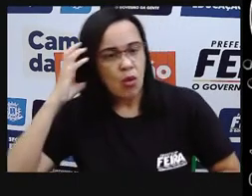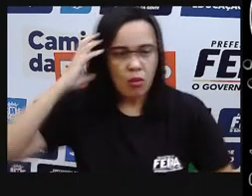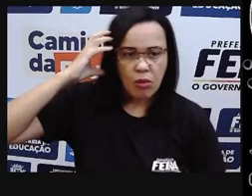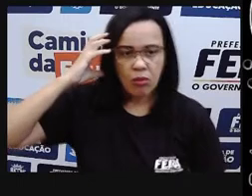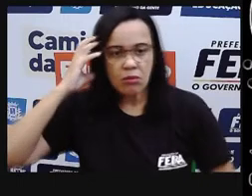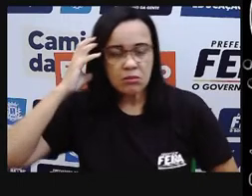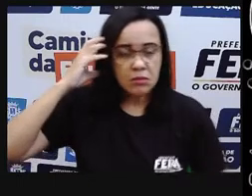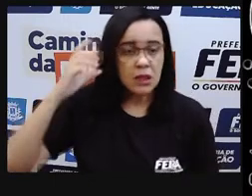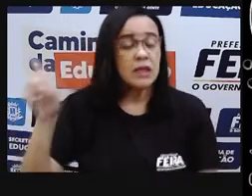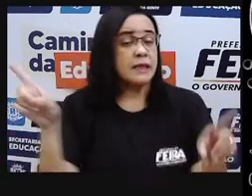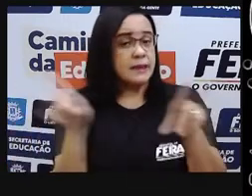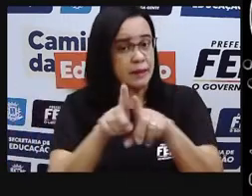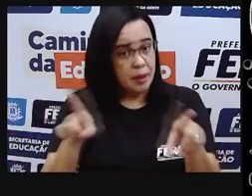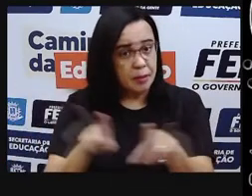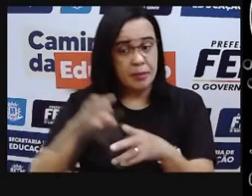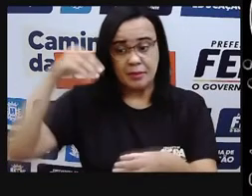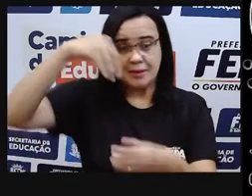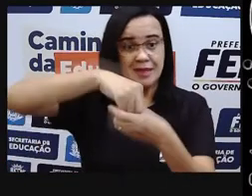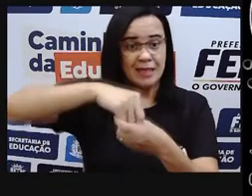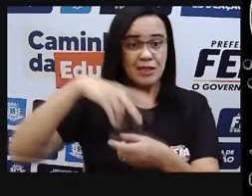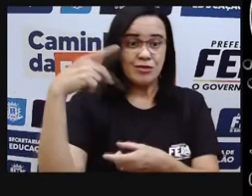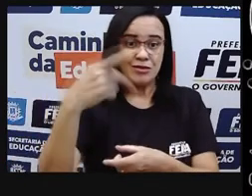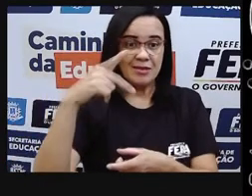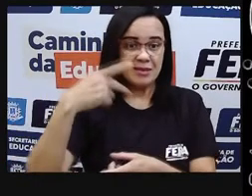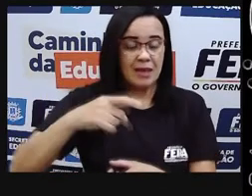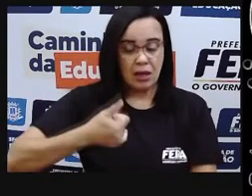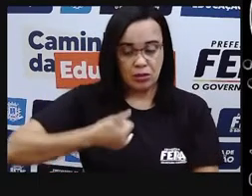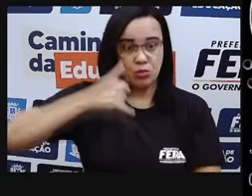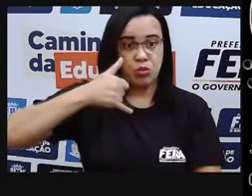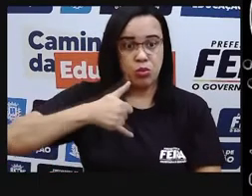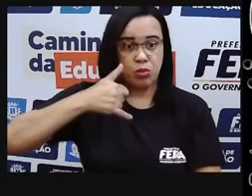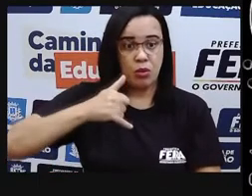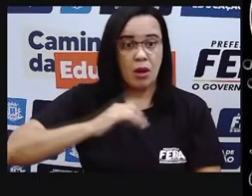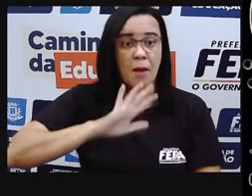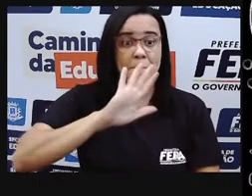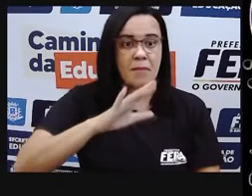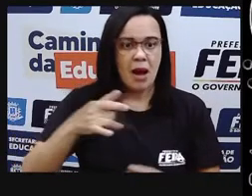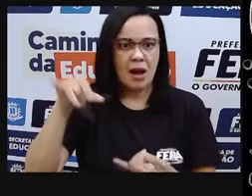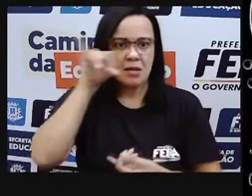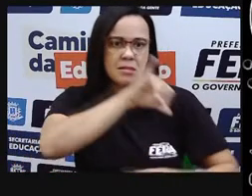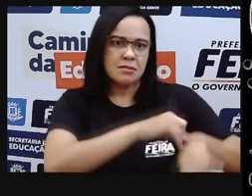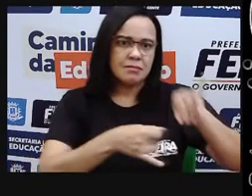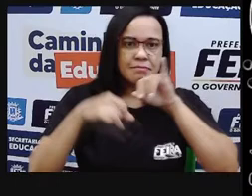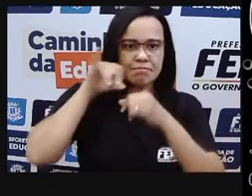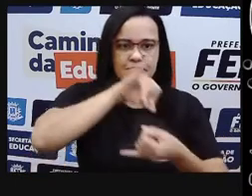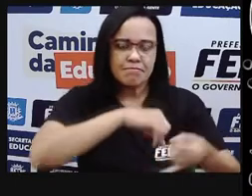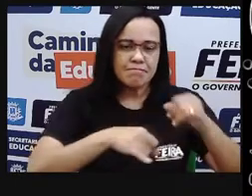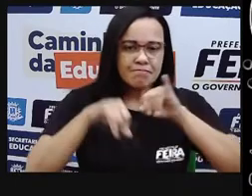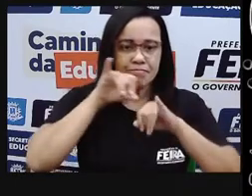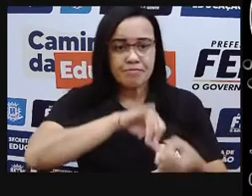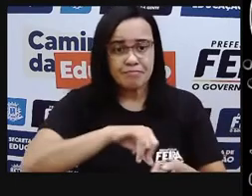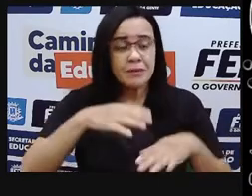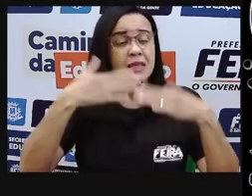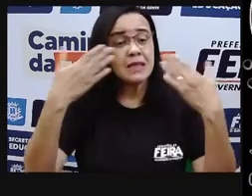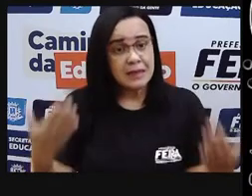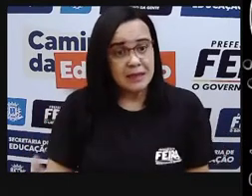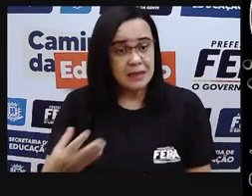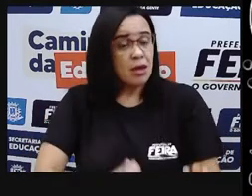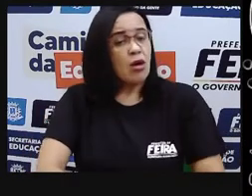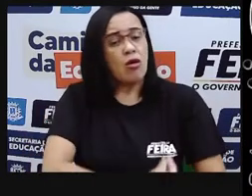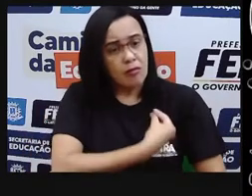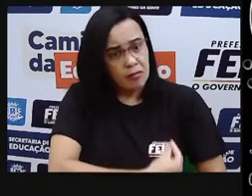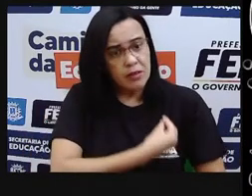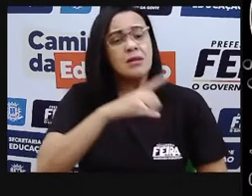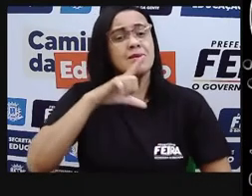gera uma energia, só que é uma energia química. Então, o que que acontece? No nosso dia a dia, né, a gente está vendo várias formas,